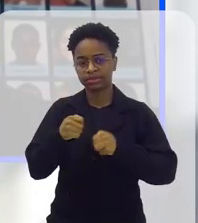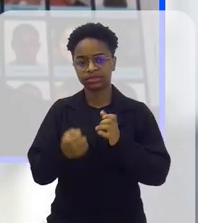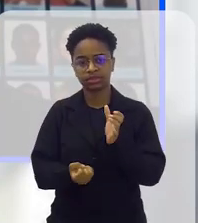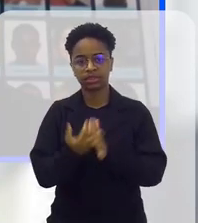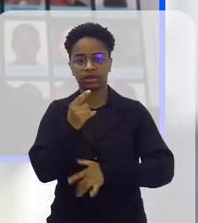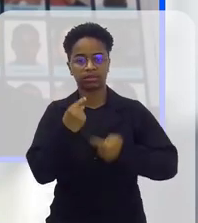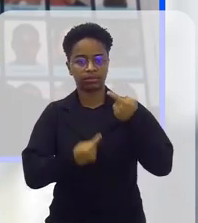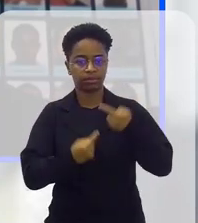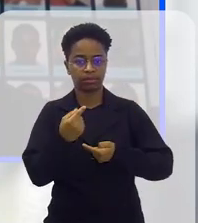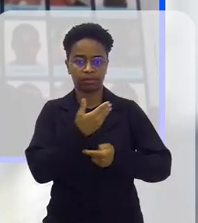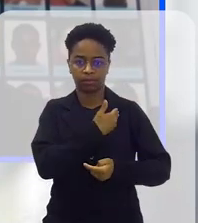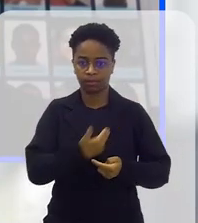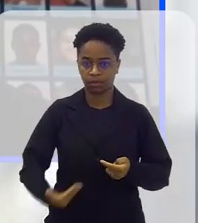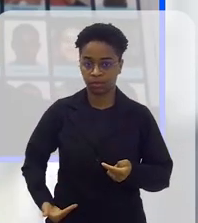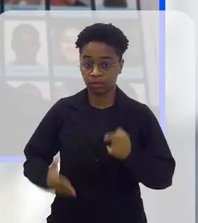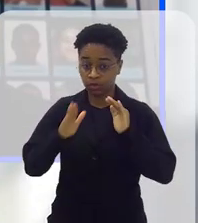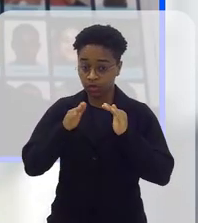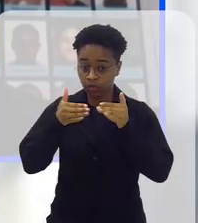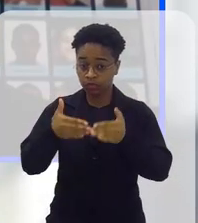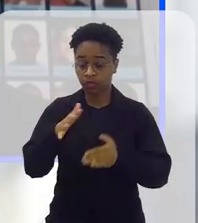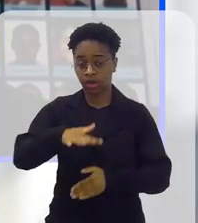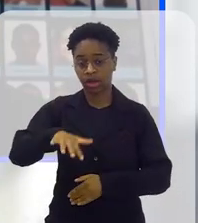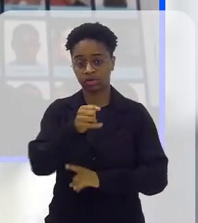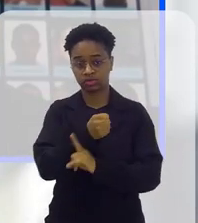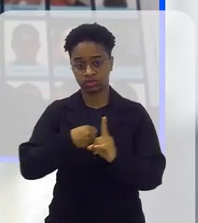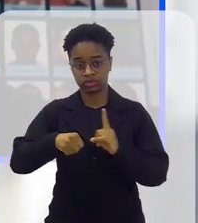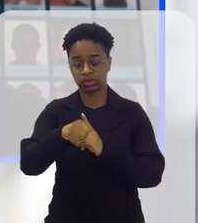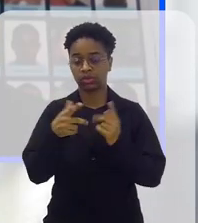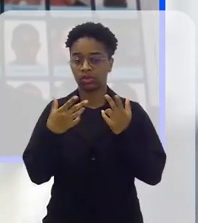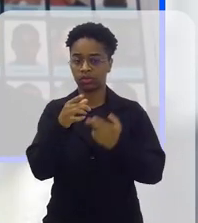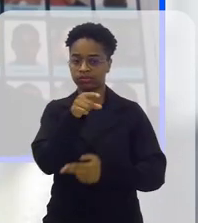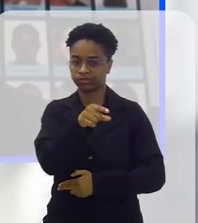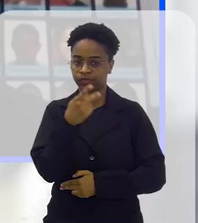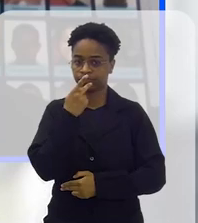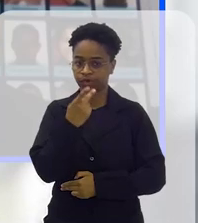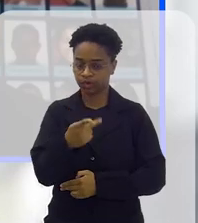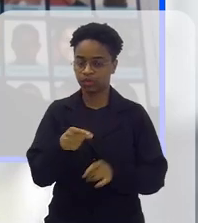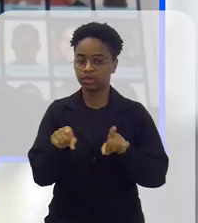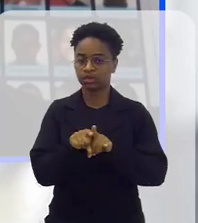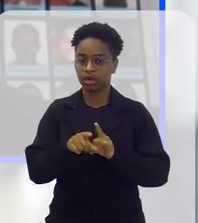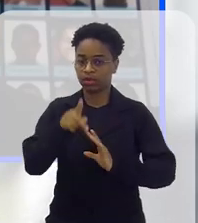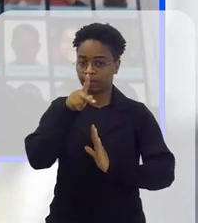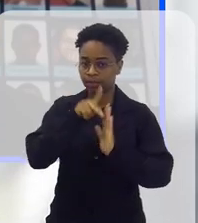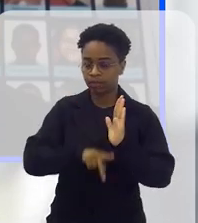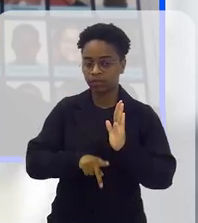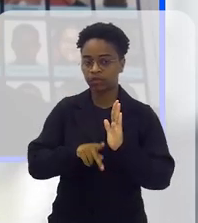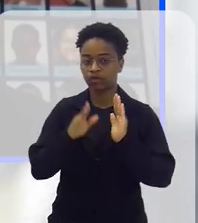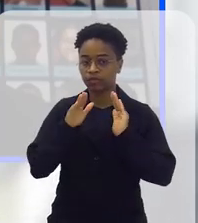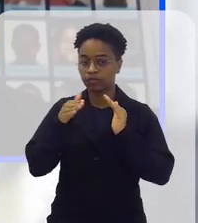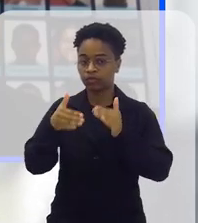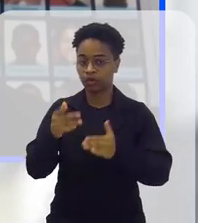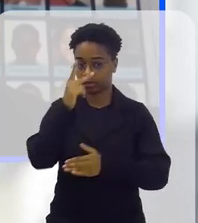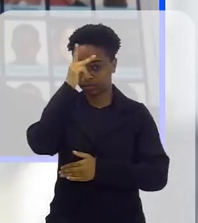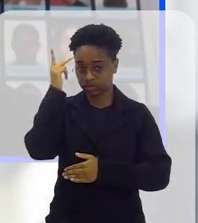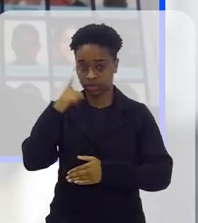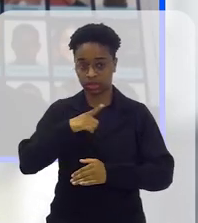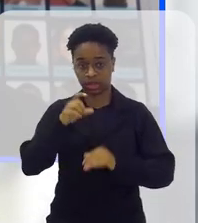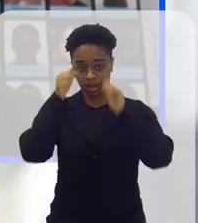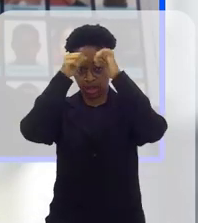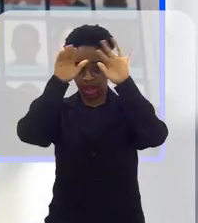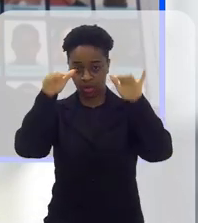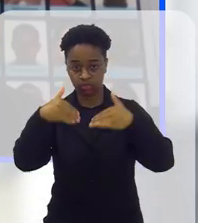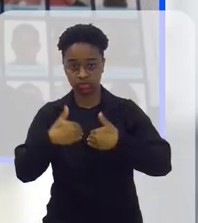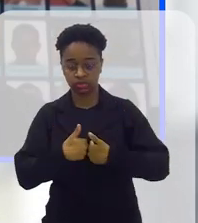desenvolver políticas públicas voltadas para o social, como o senhor bem falou, projetos voltados para as pessoas que têm